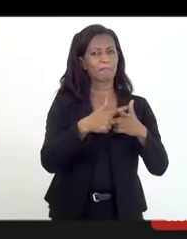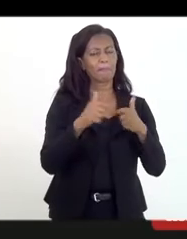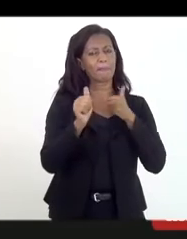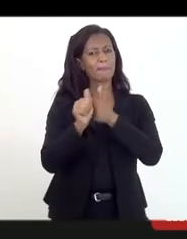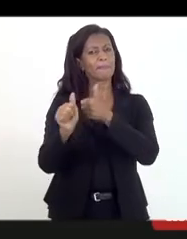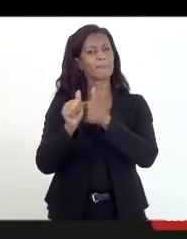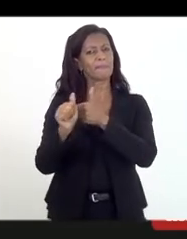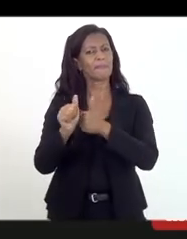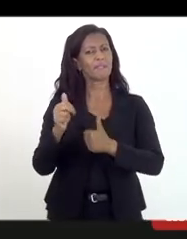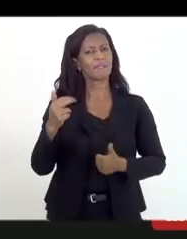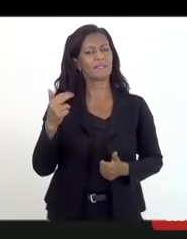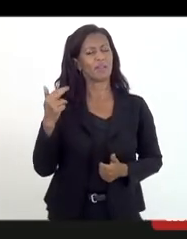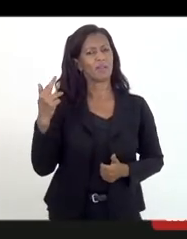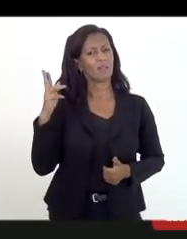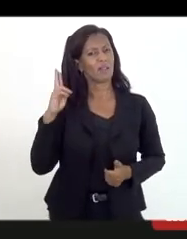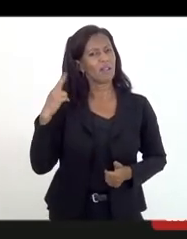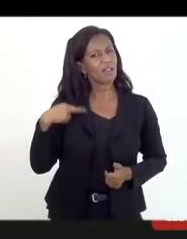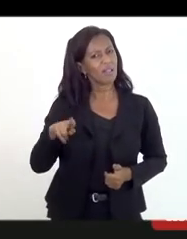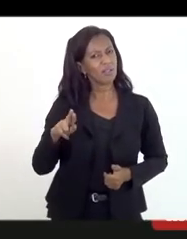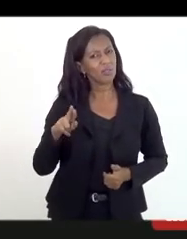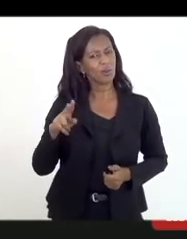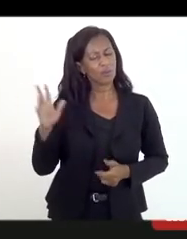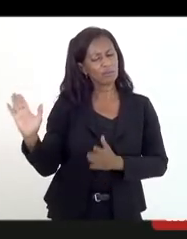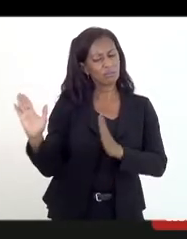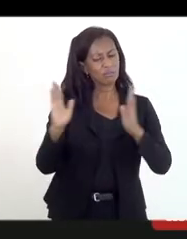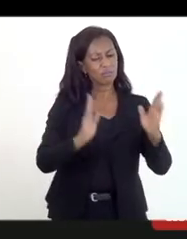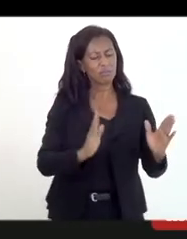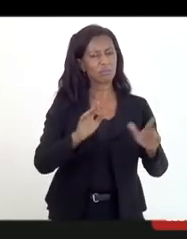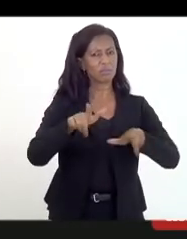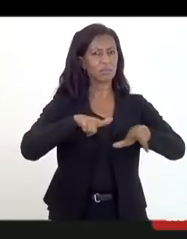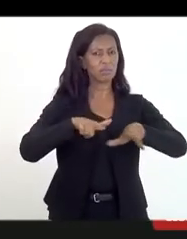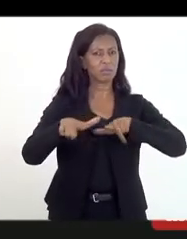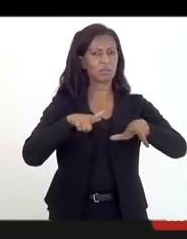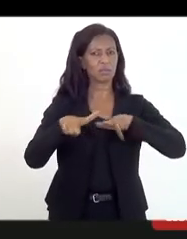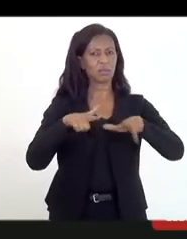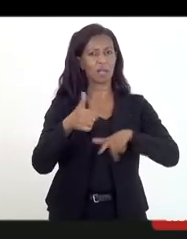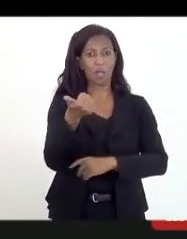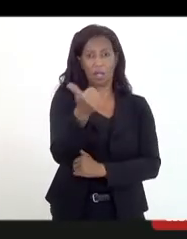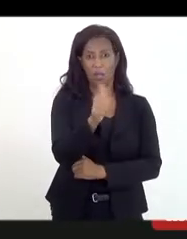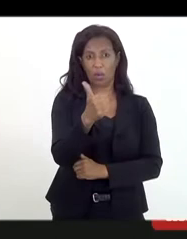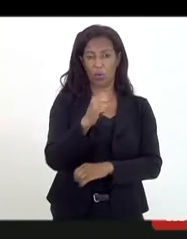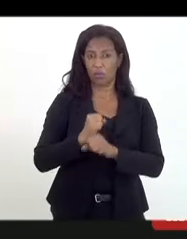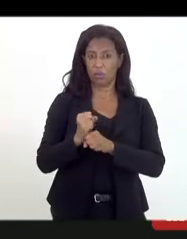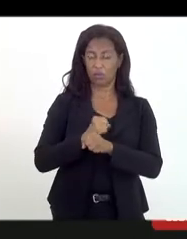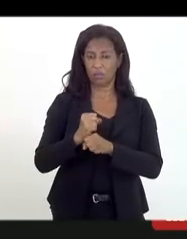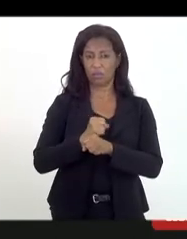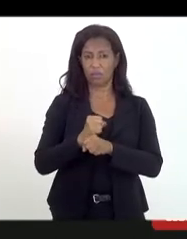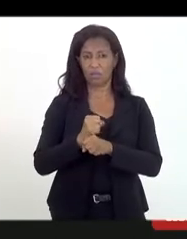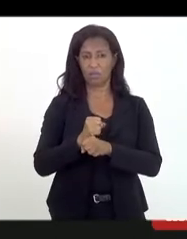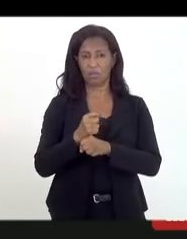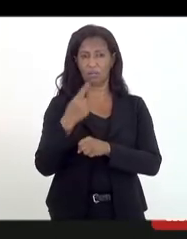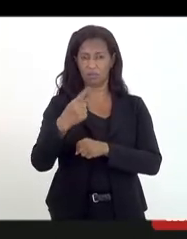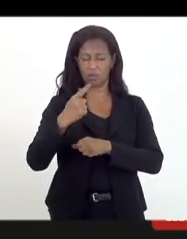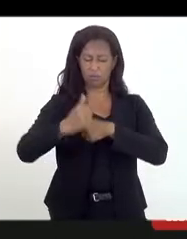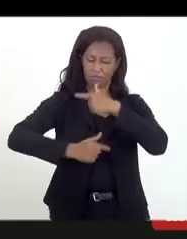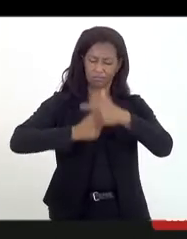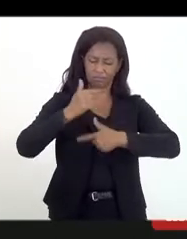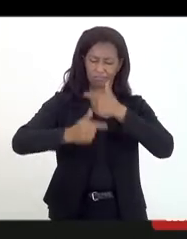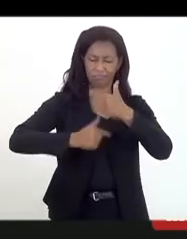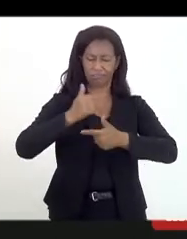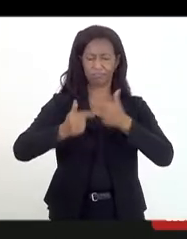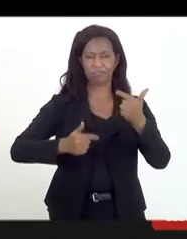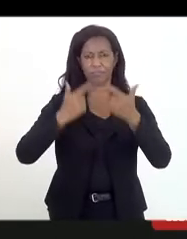religiosa e trouxe justamente para o meu trabalho que há 11 anos eu estou nessa estrada cuidando de violência